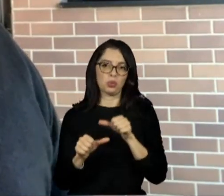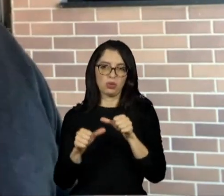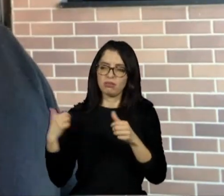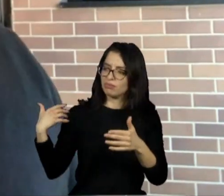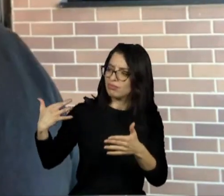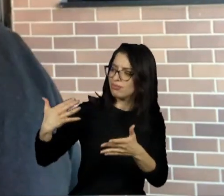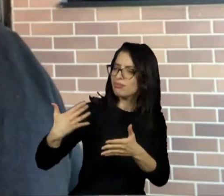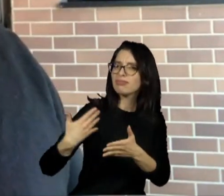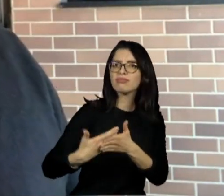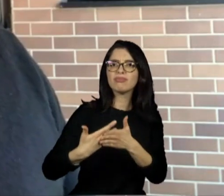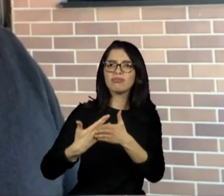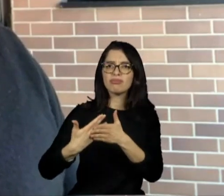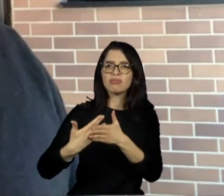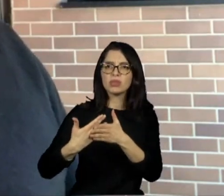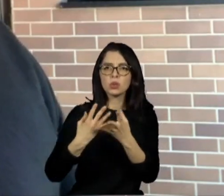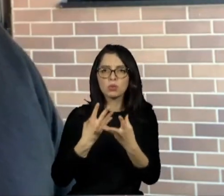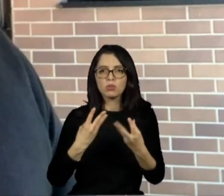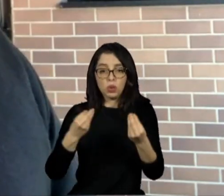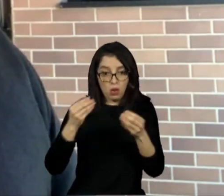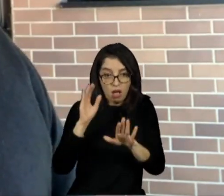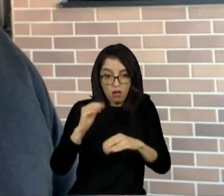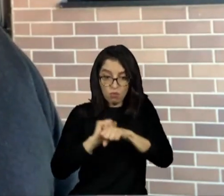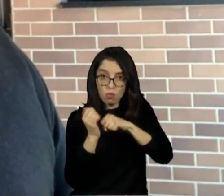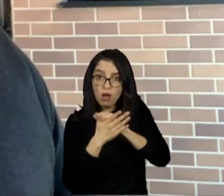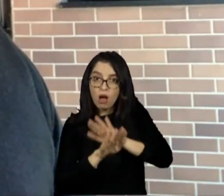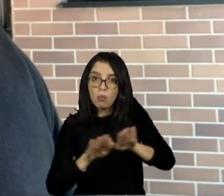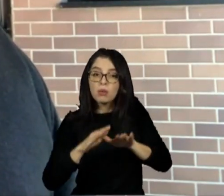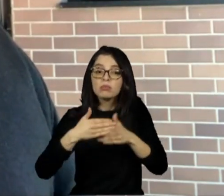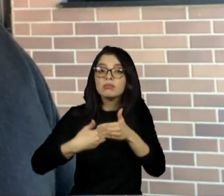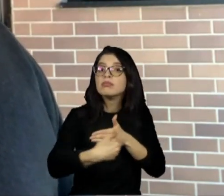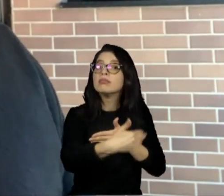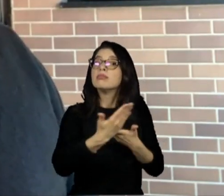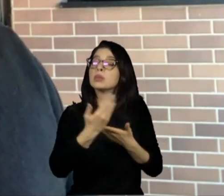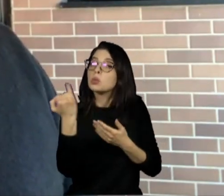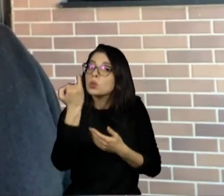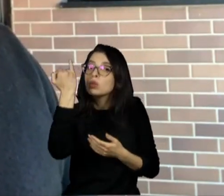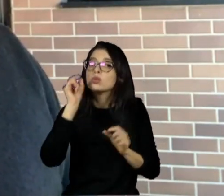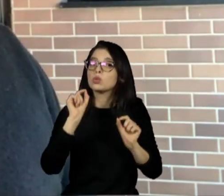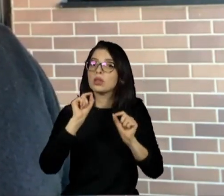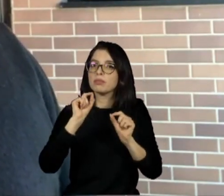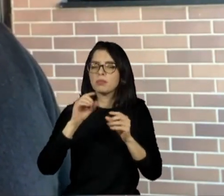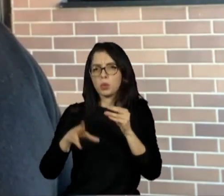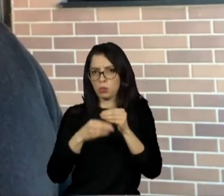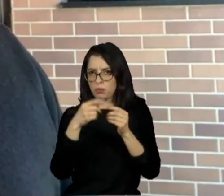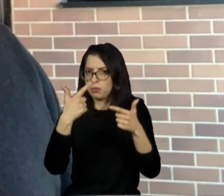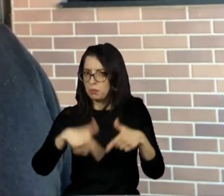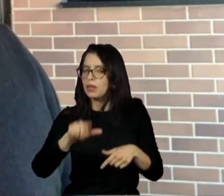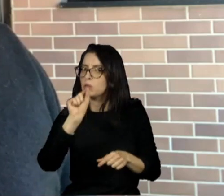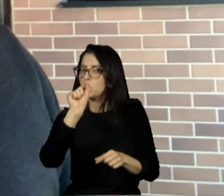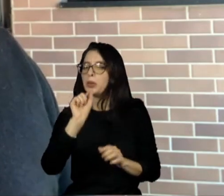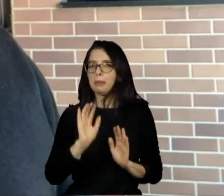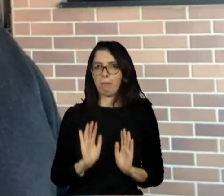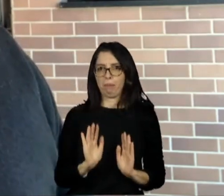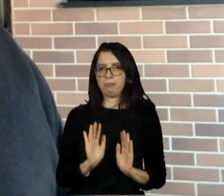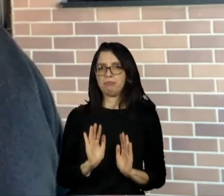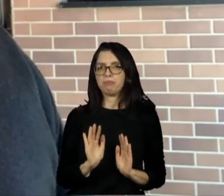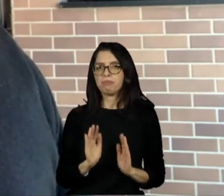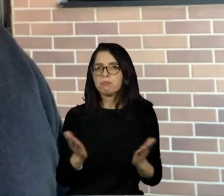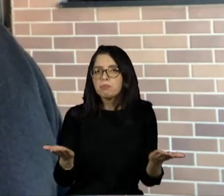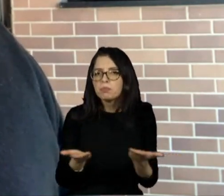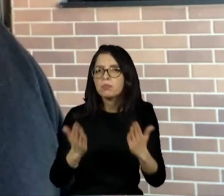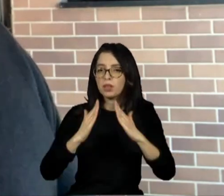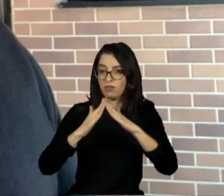Eu não posso deixar de marcar também uma situação, Andresa, que é o seguinte, estamos em casa agora,